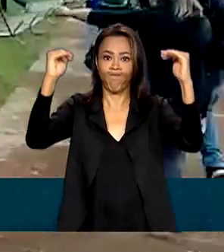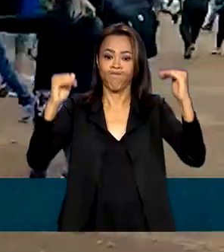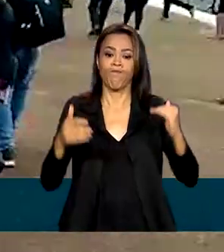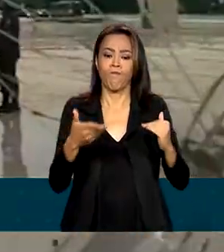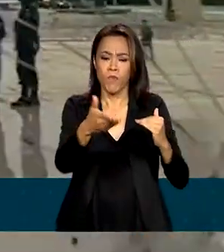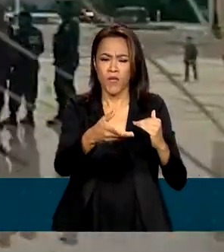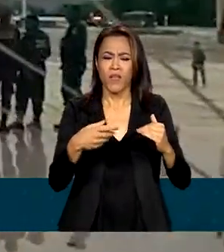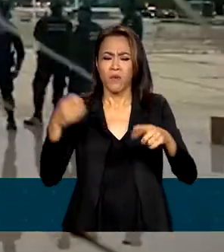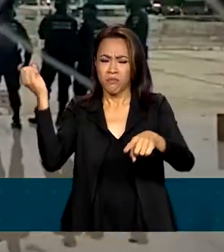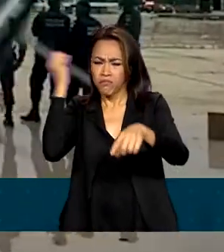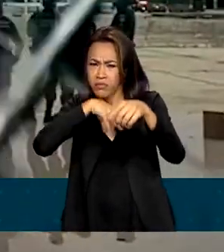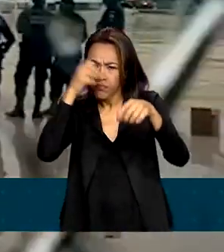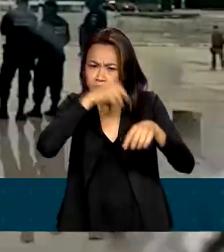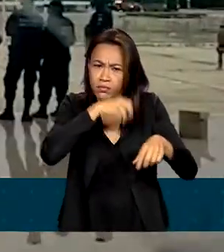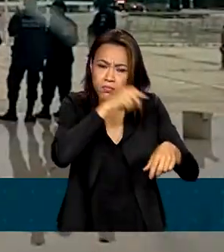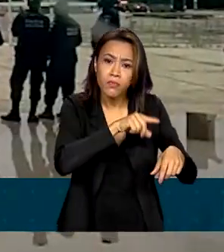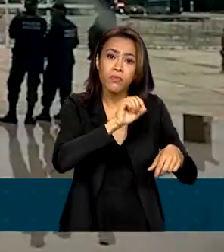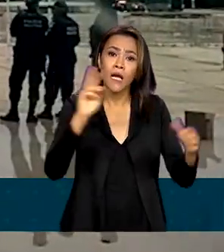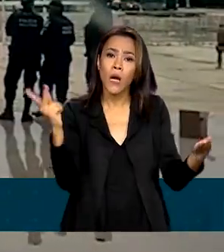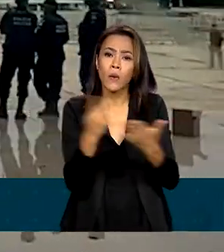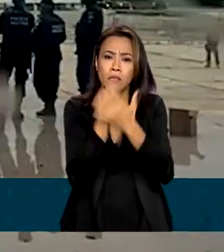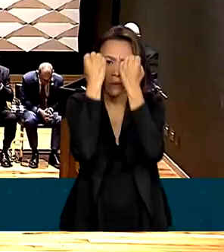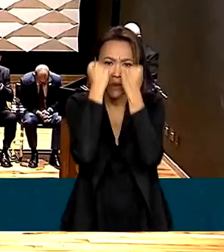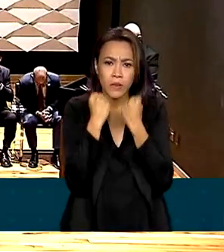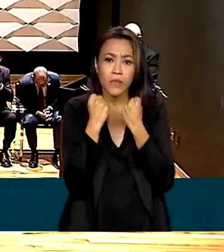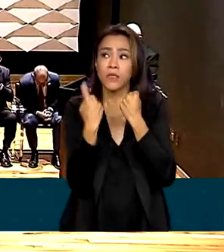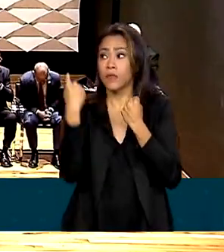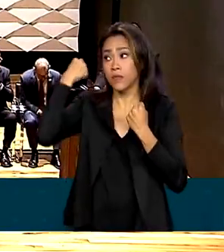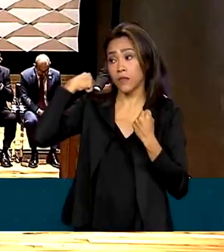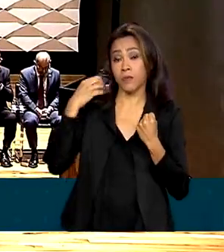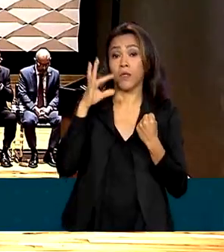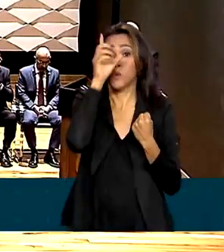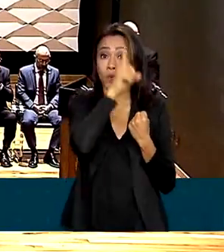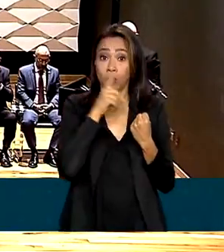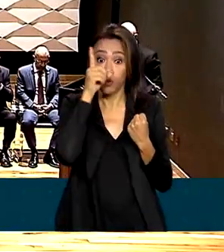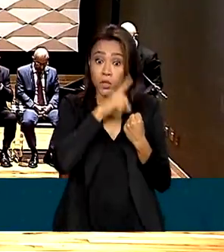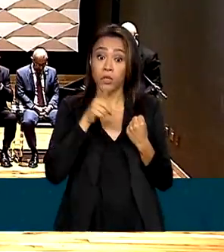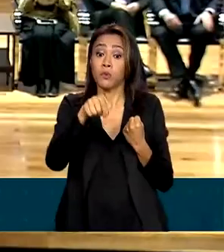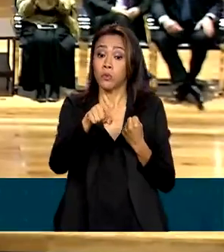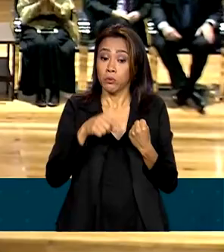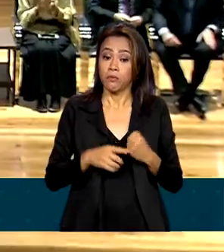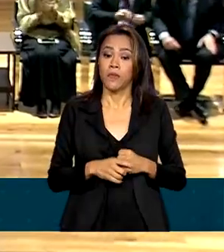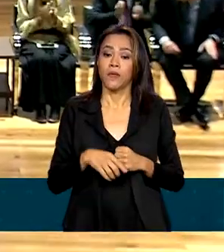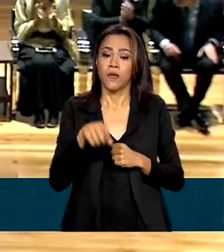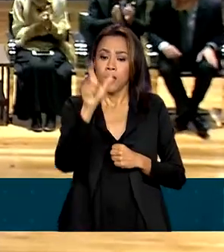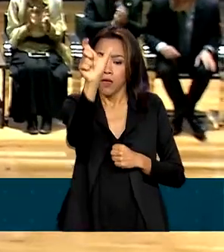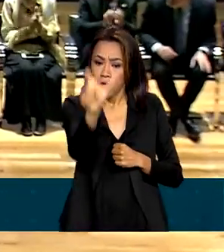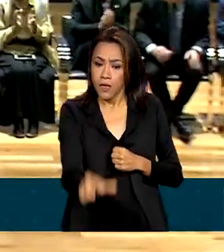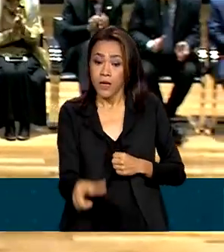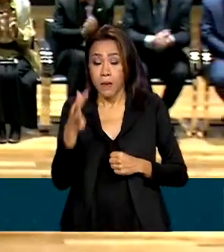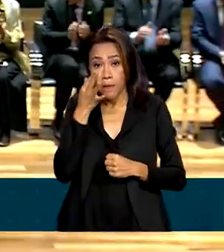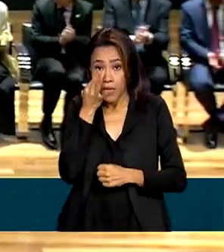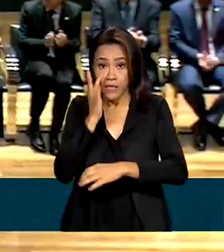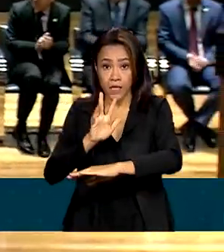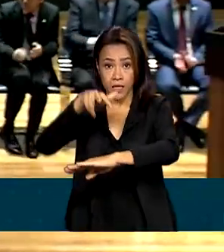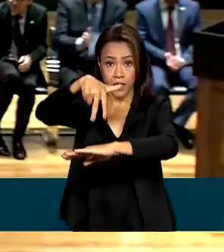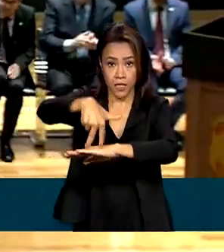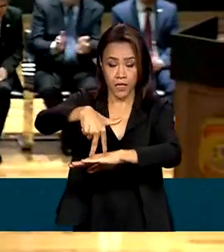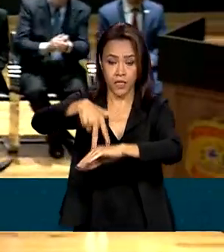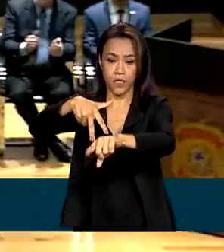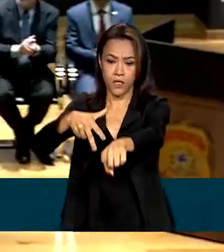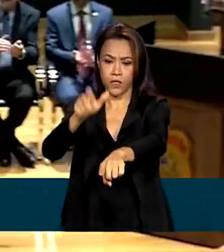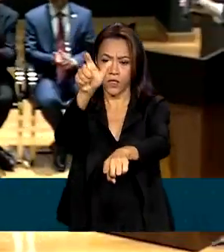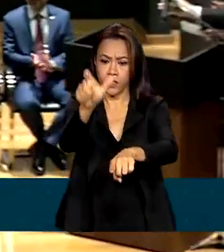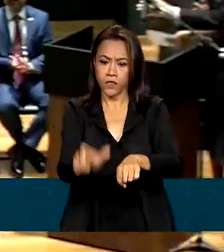terroristas ocorridos em Brasília no último domingo deram o tom aos discursos. Um dos presentes foi o presidente do